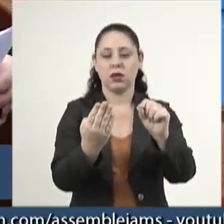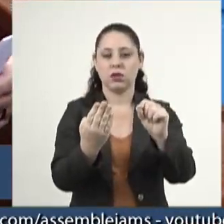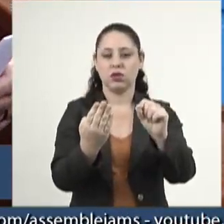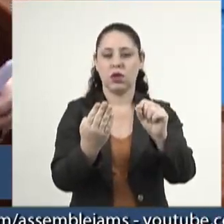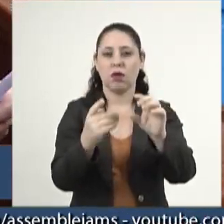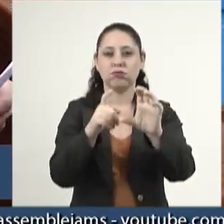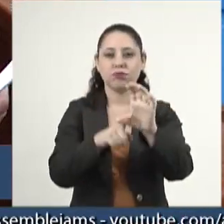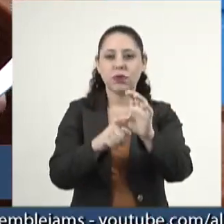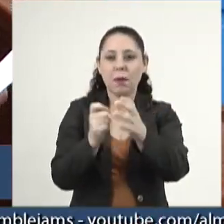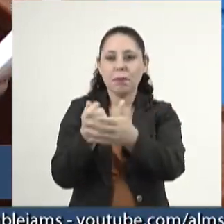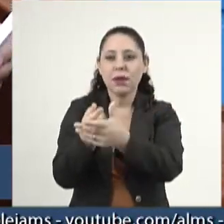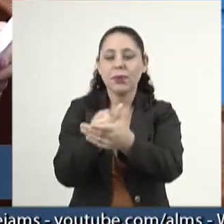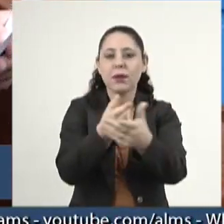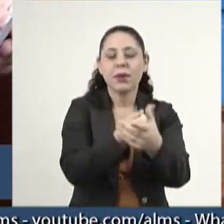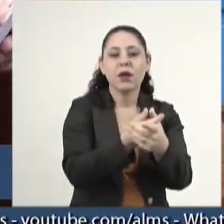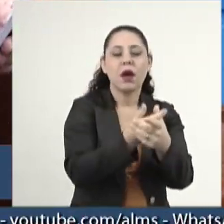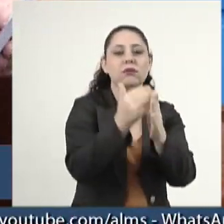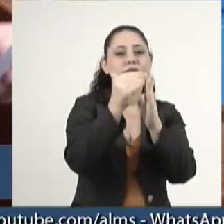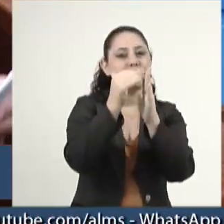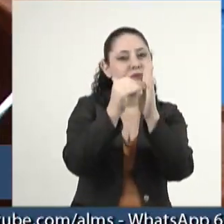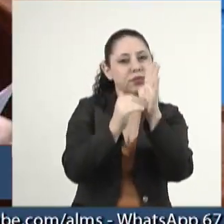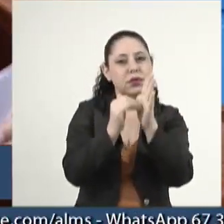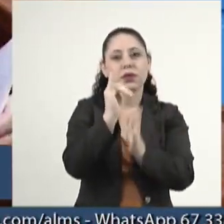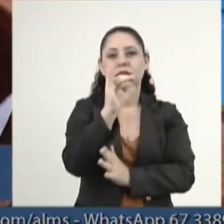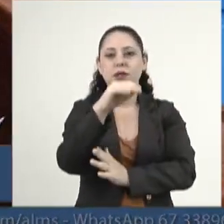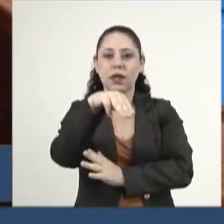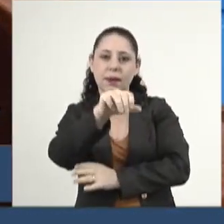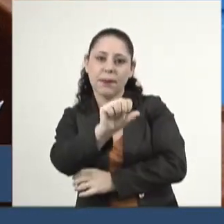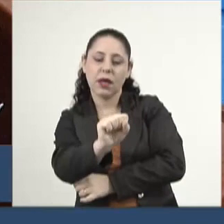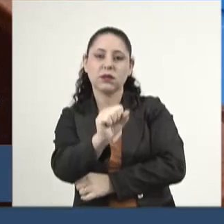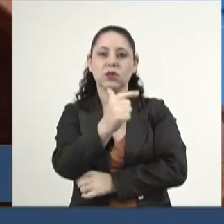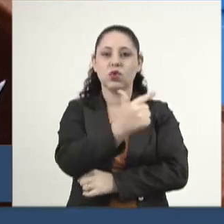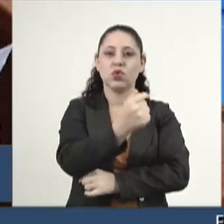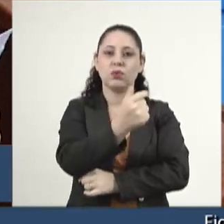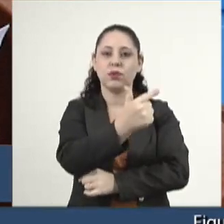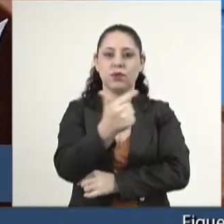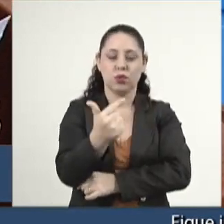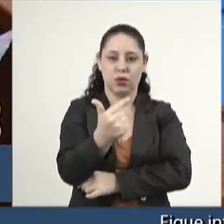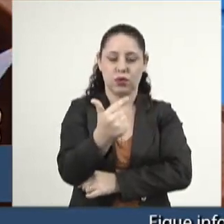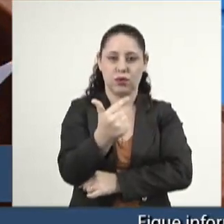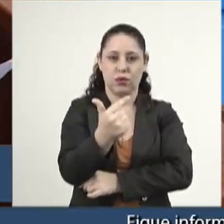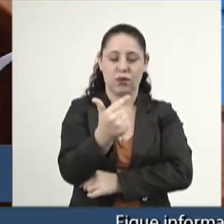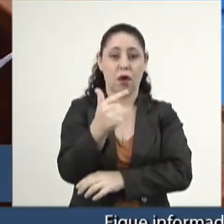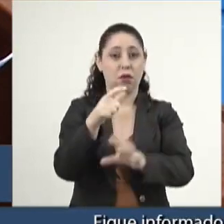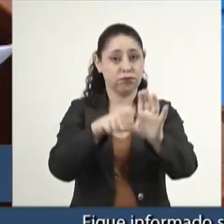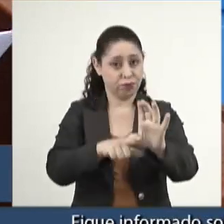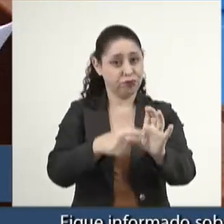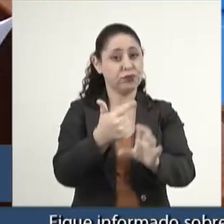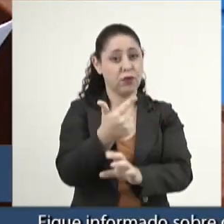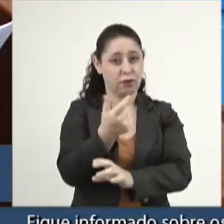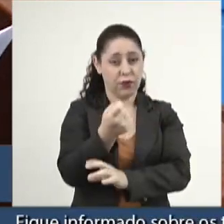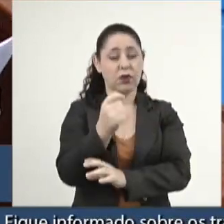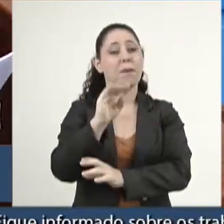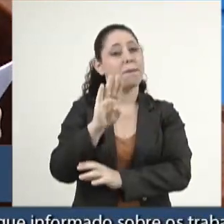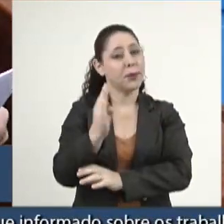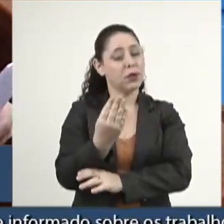pela redução do ICMS em 2022. 20 bilhões.